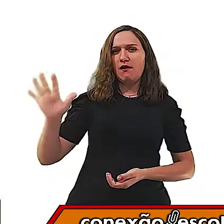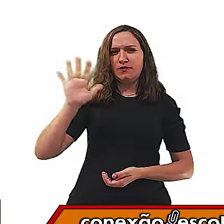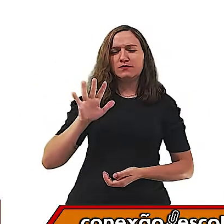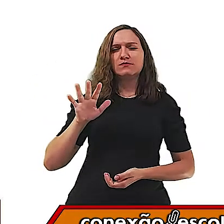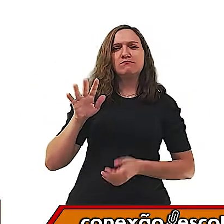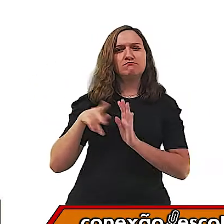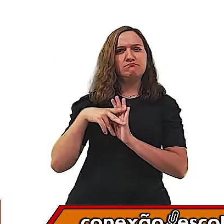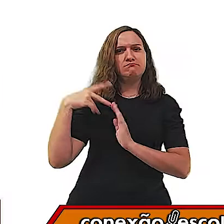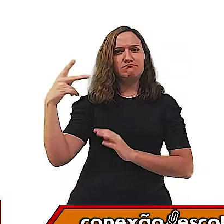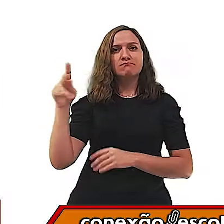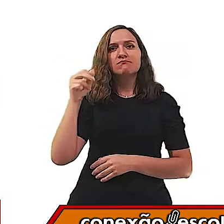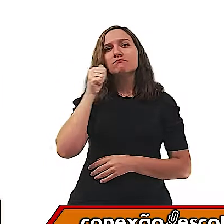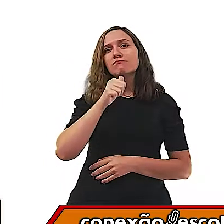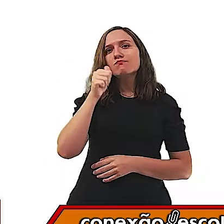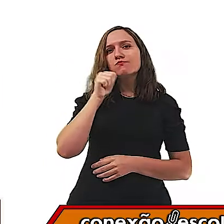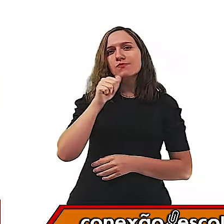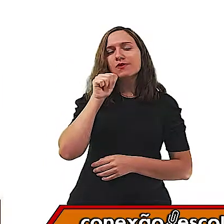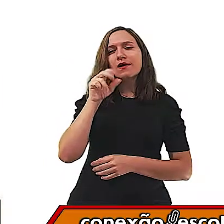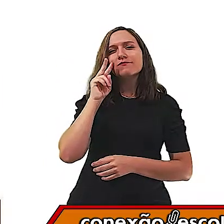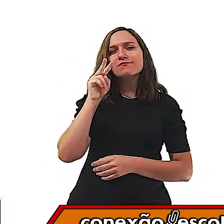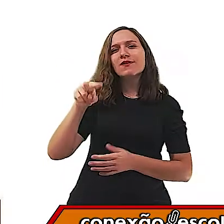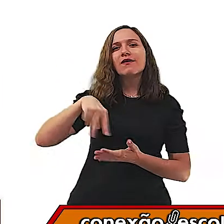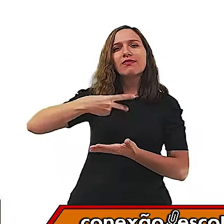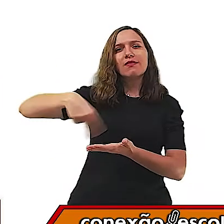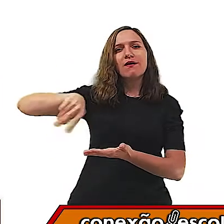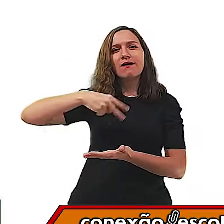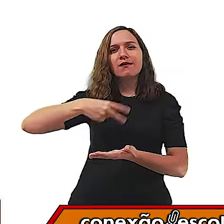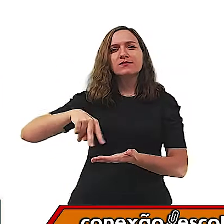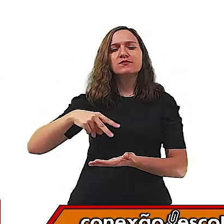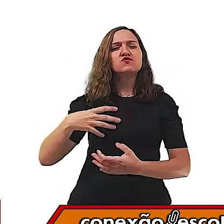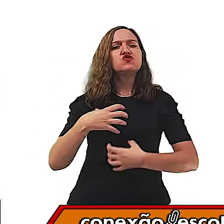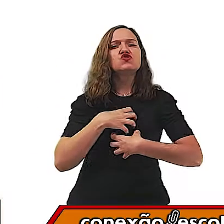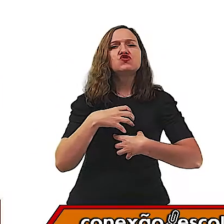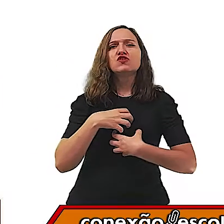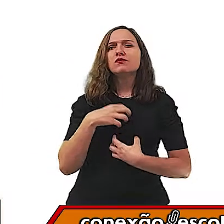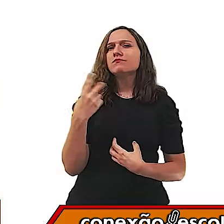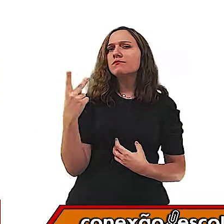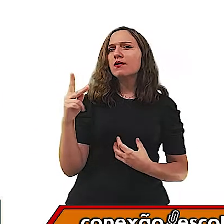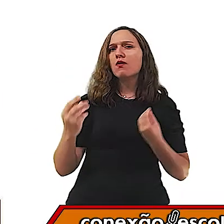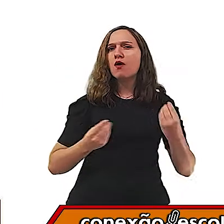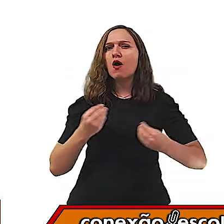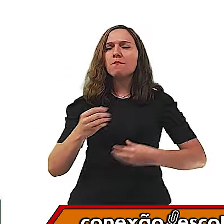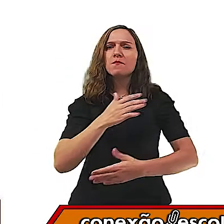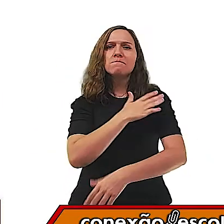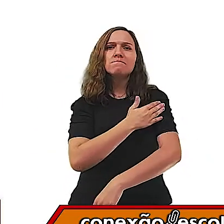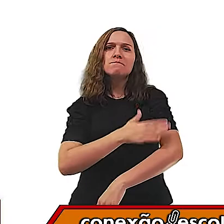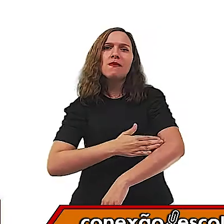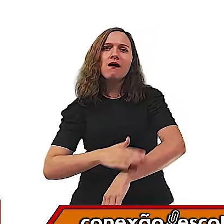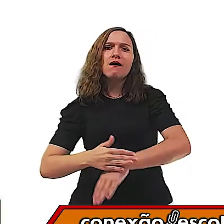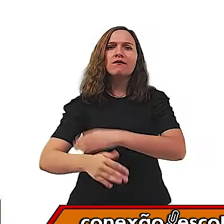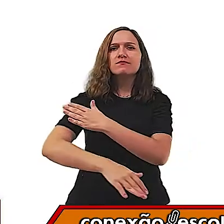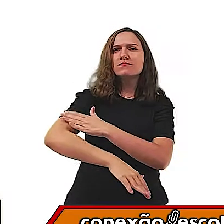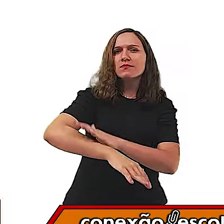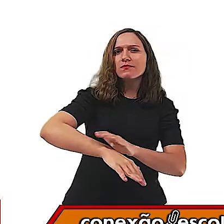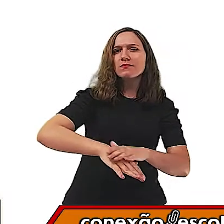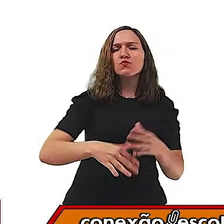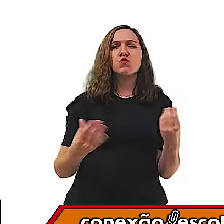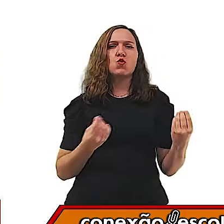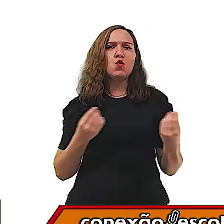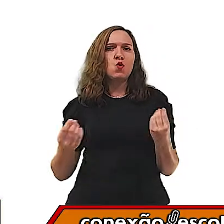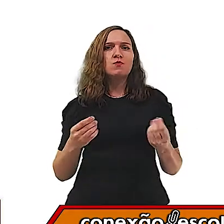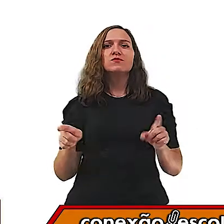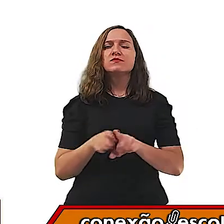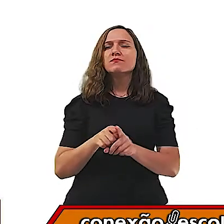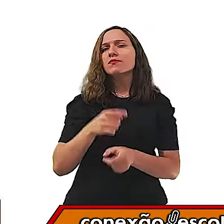Olha essas mulheres dançando. Quais são as posições dos braços delas? Olha as